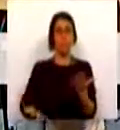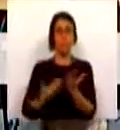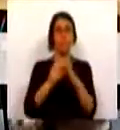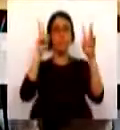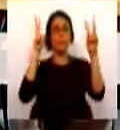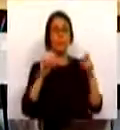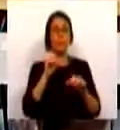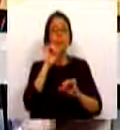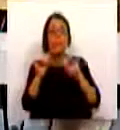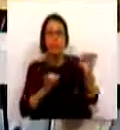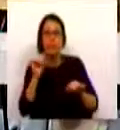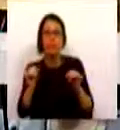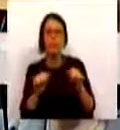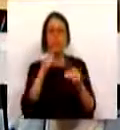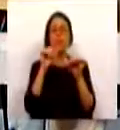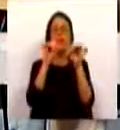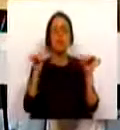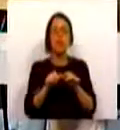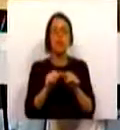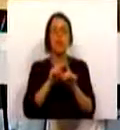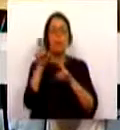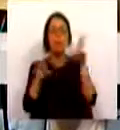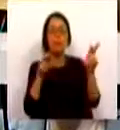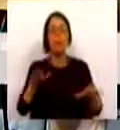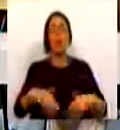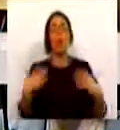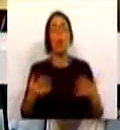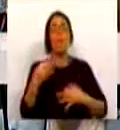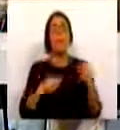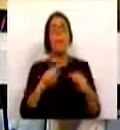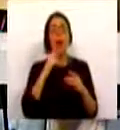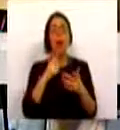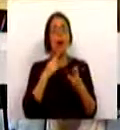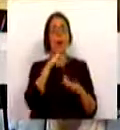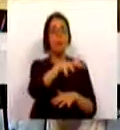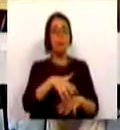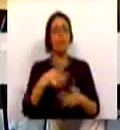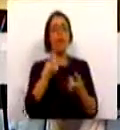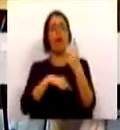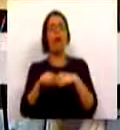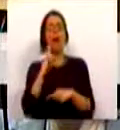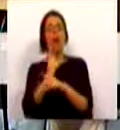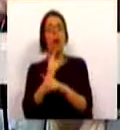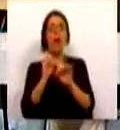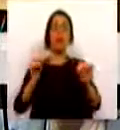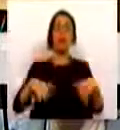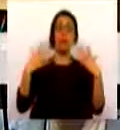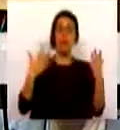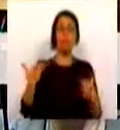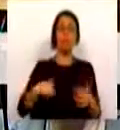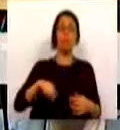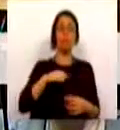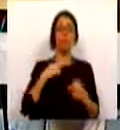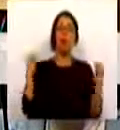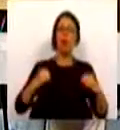matéria de georreferenciação dos sistemas operacionais ou em matéria de máquinas de rastro, não só são iniciativas que merecem a